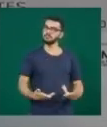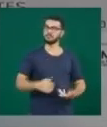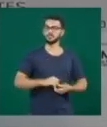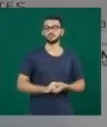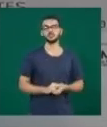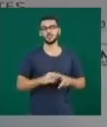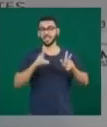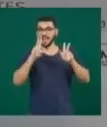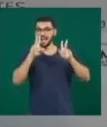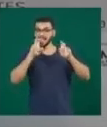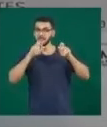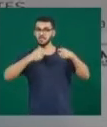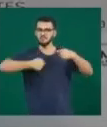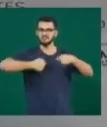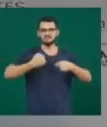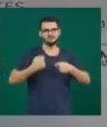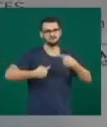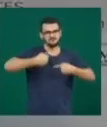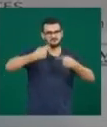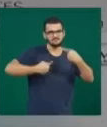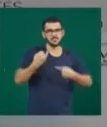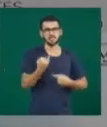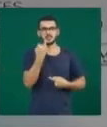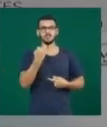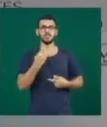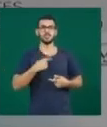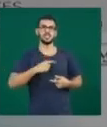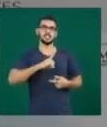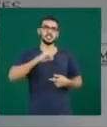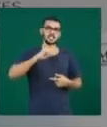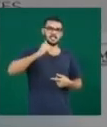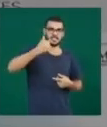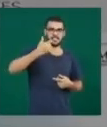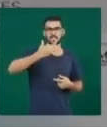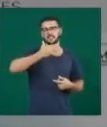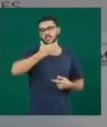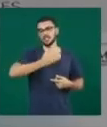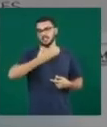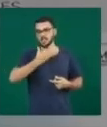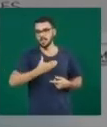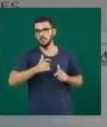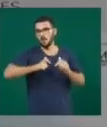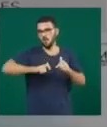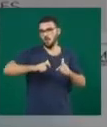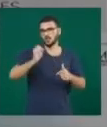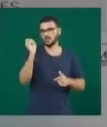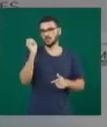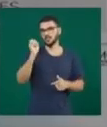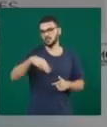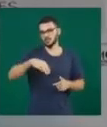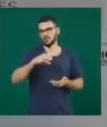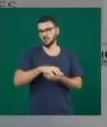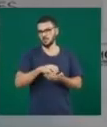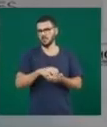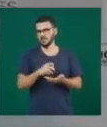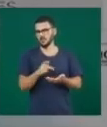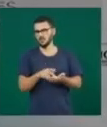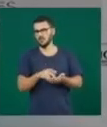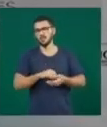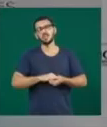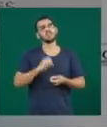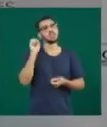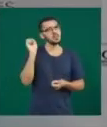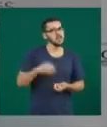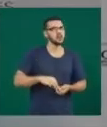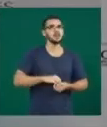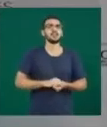importante acontece no dia 7 de dezembro, é isso? É aqui no Campo Santa Mônica? Exatamente. Na quinta-feira, é uma atividade intensa, o